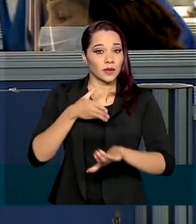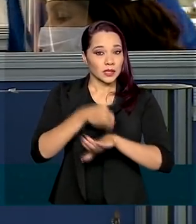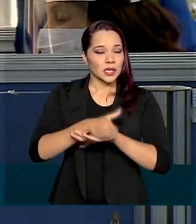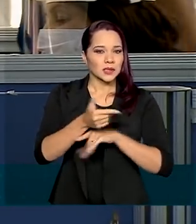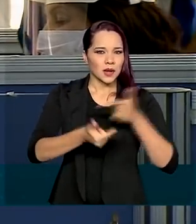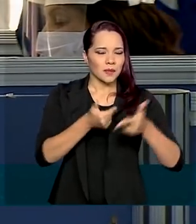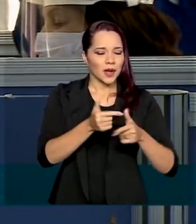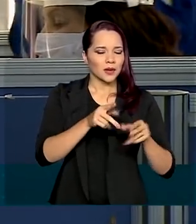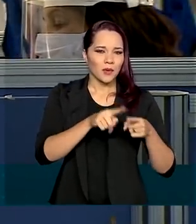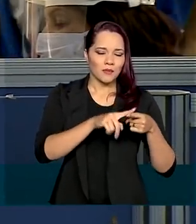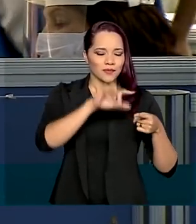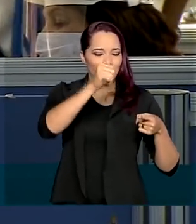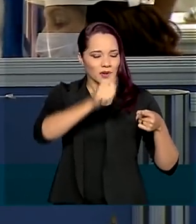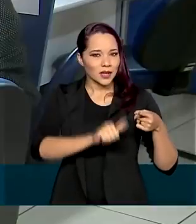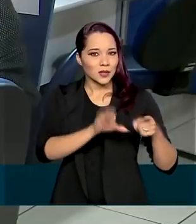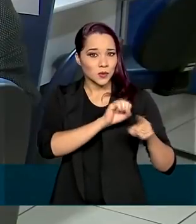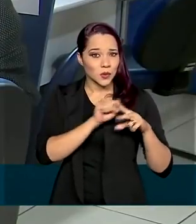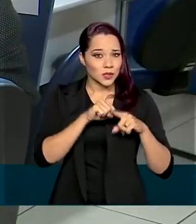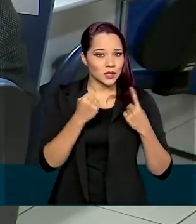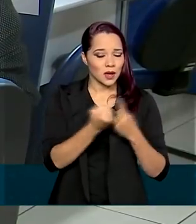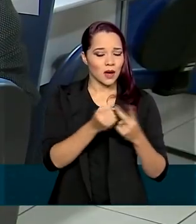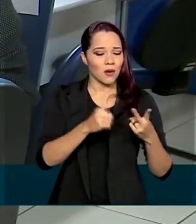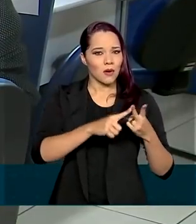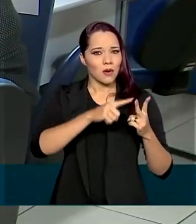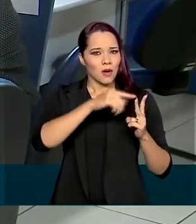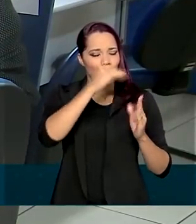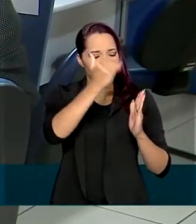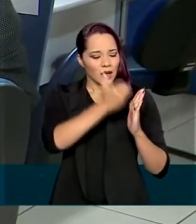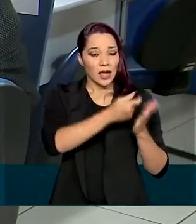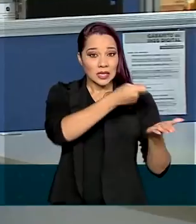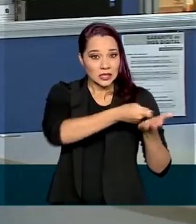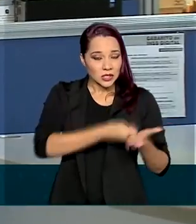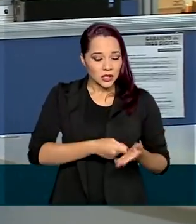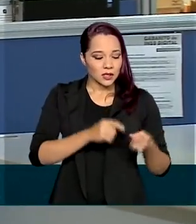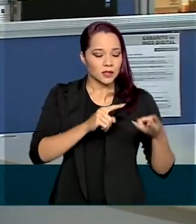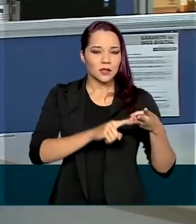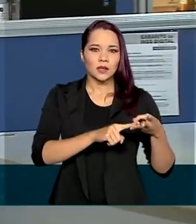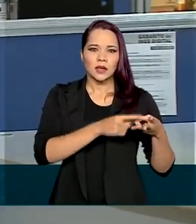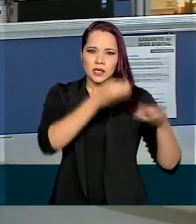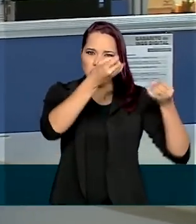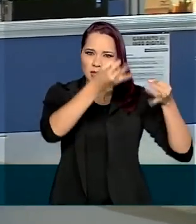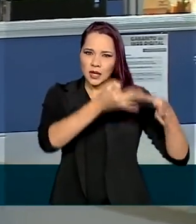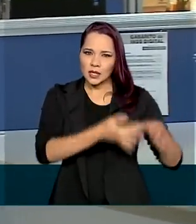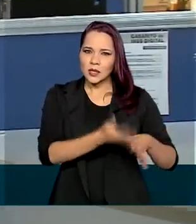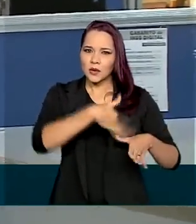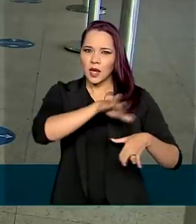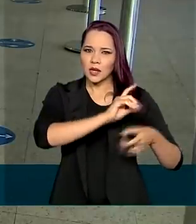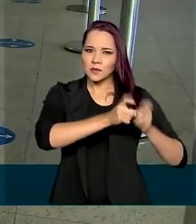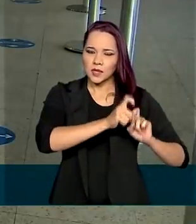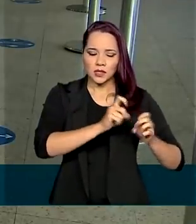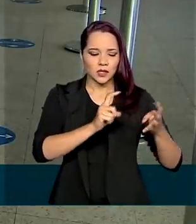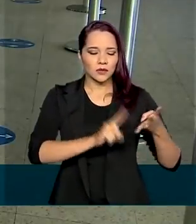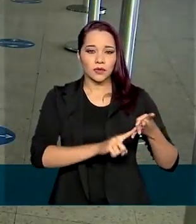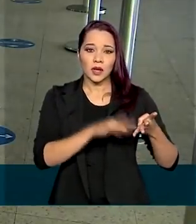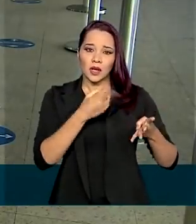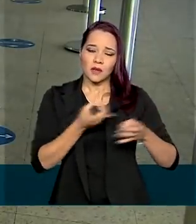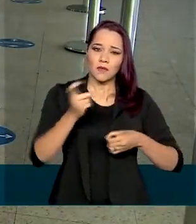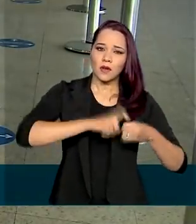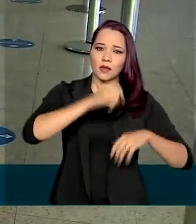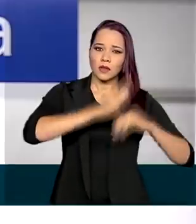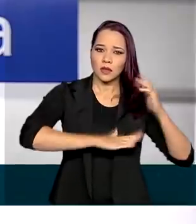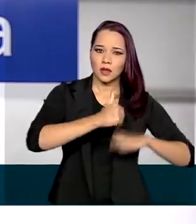serviços como avaliação social, cumprimento de exigência, justificação administrativa e reabilitação